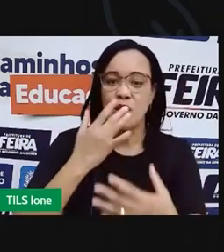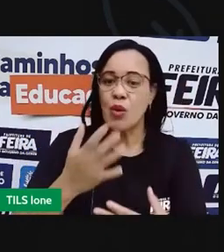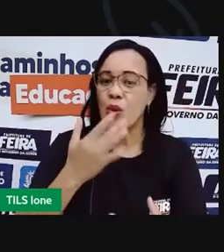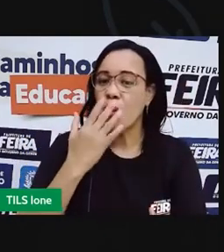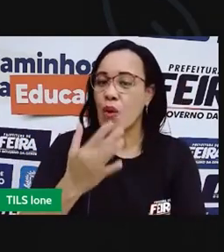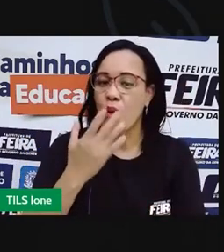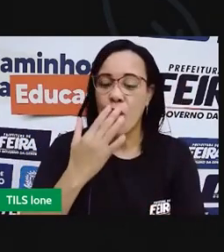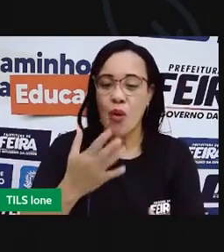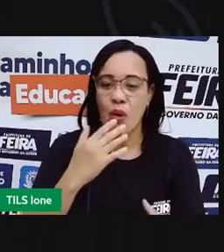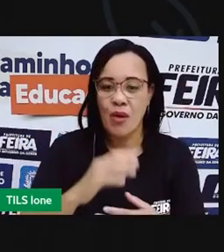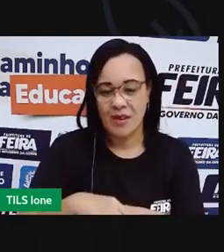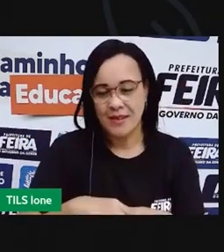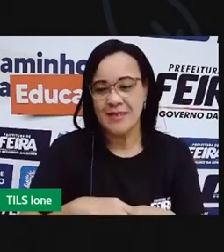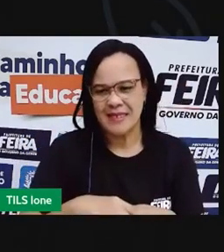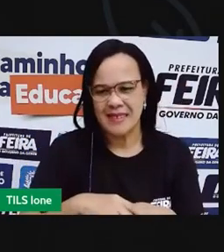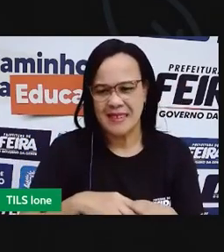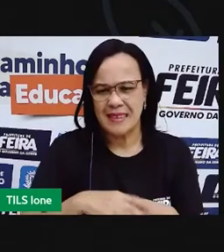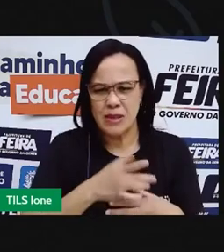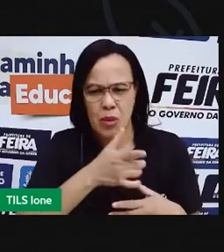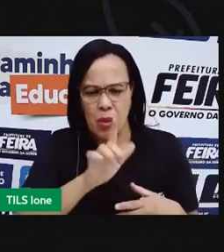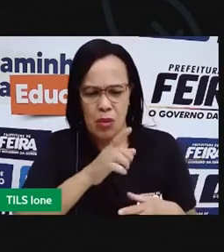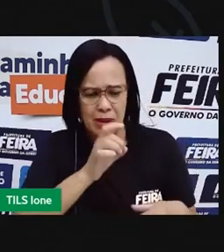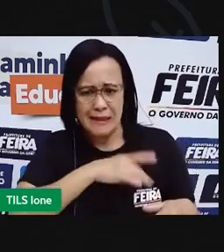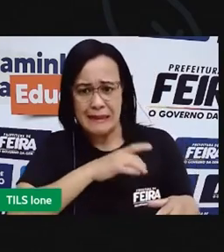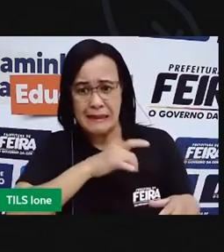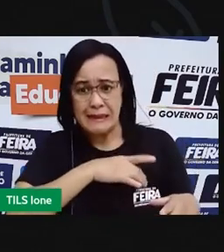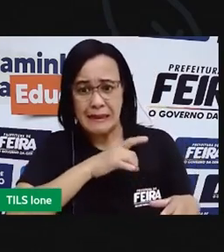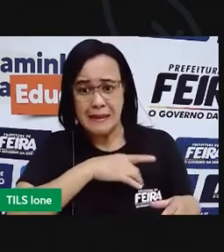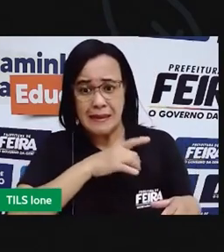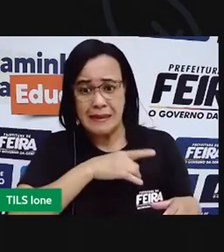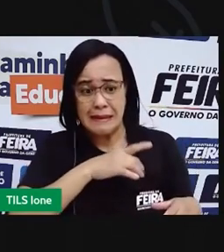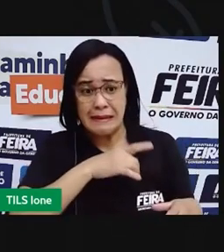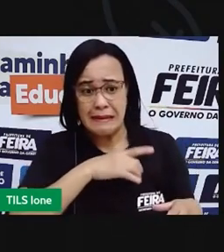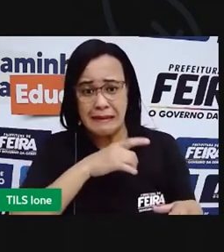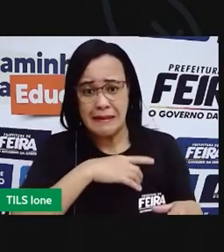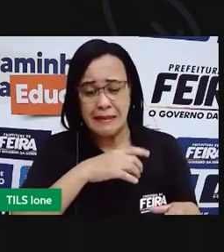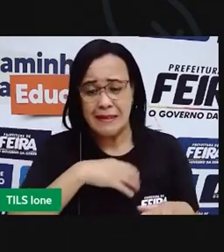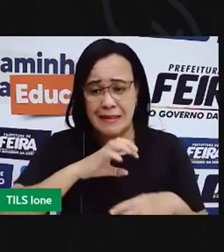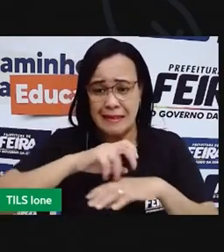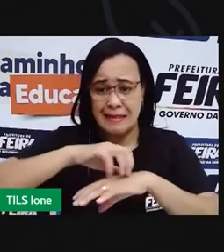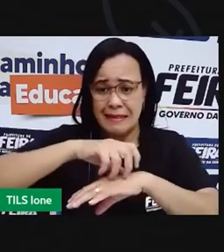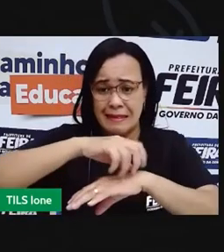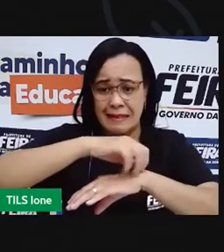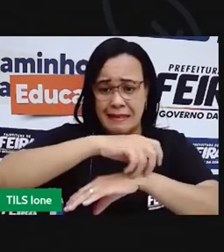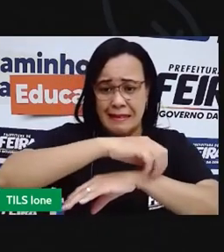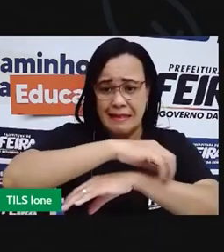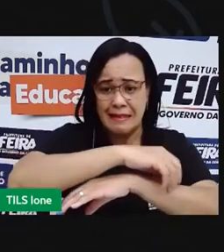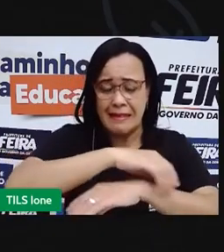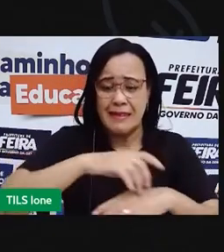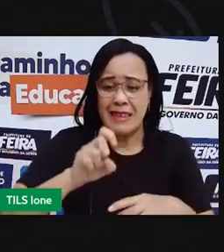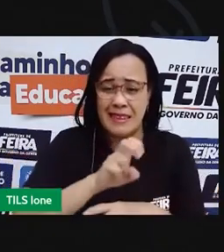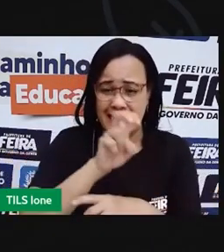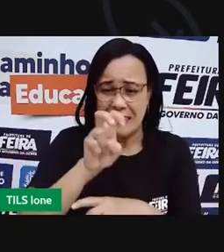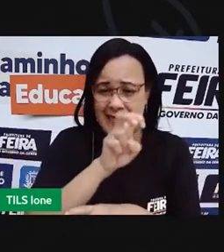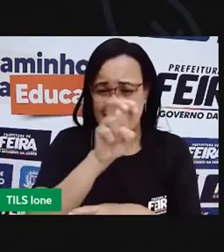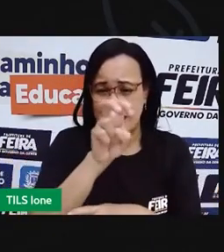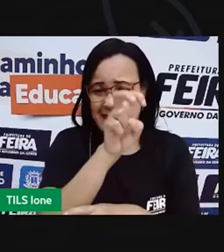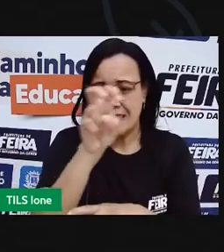Os ossos que dão medo na gente, não é isso? Como a aranha, a cobra.